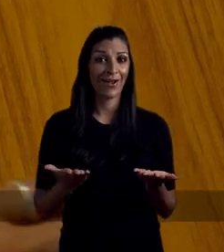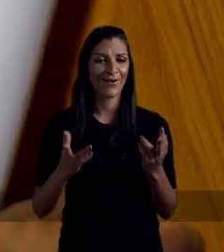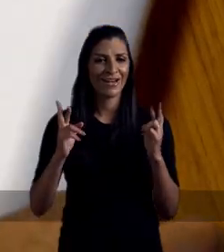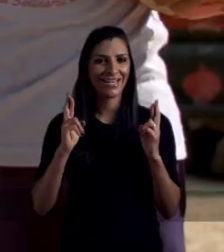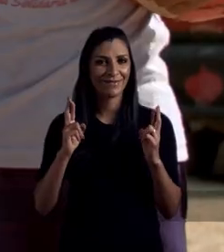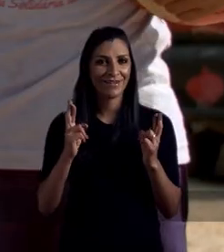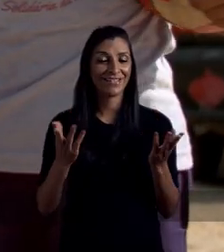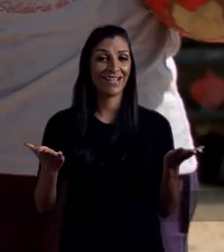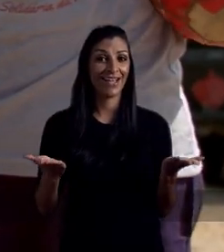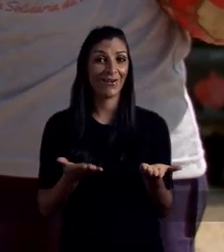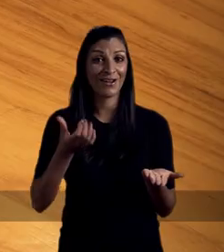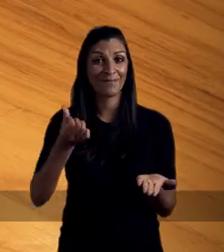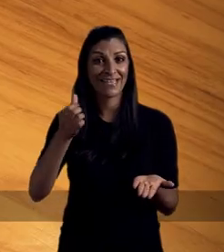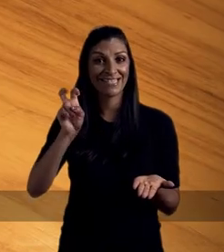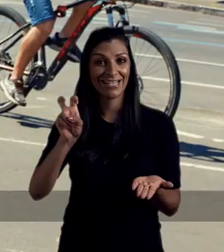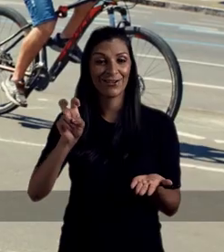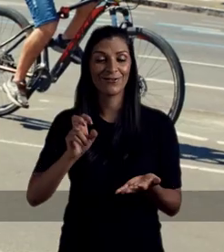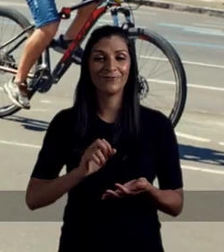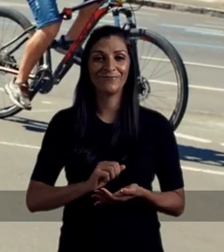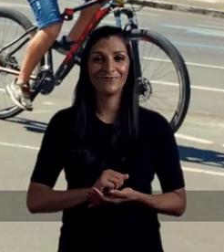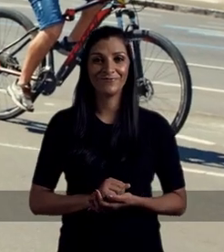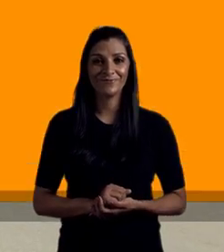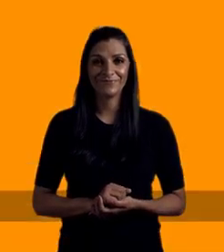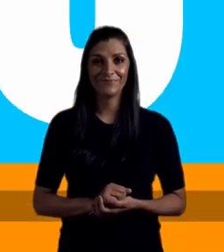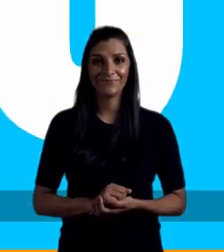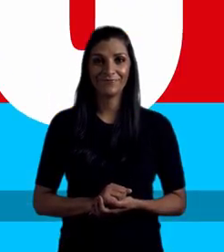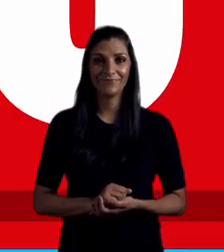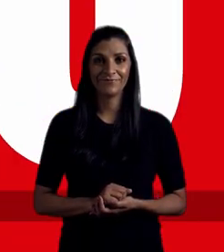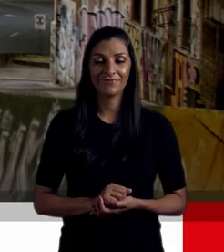Agora é esperança. Agora é 65.